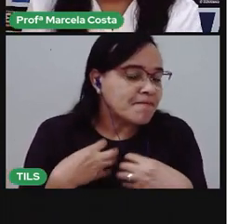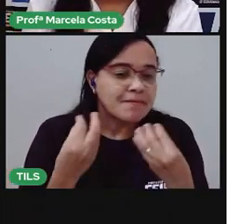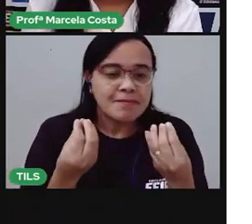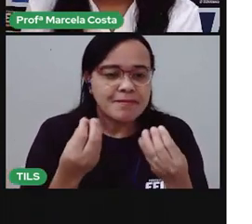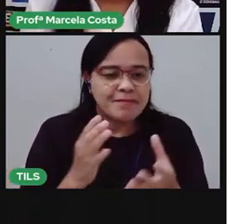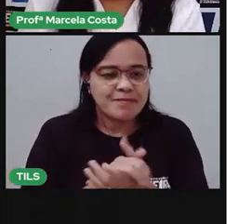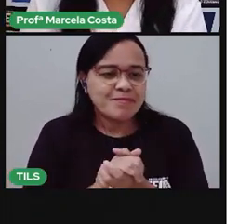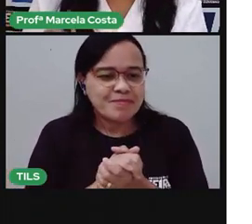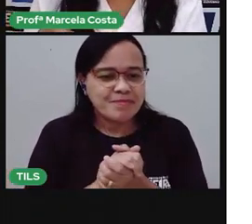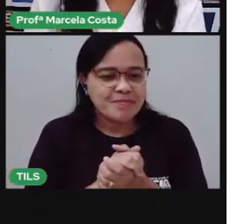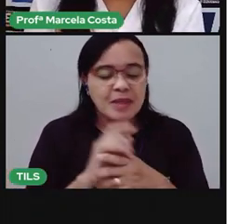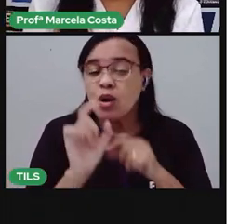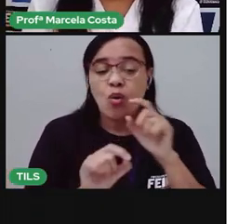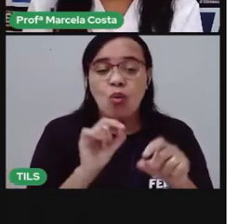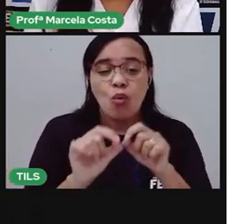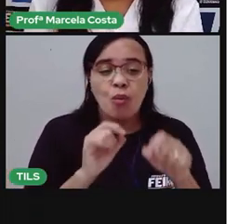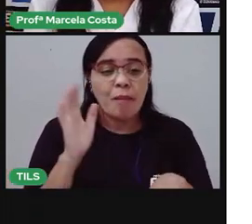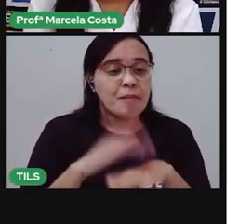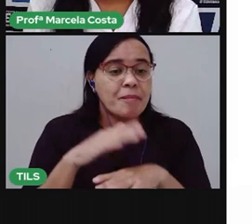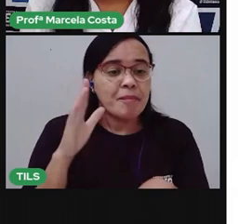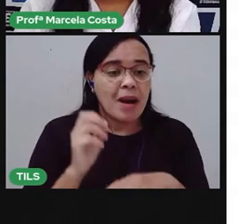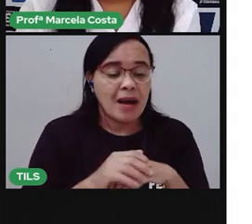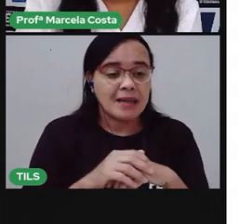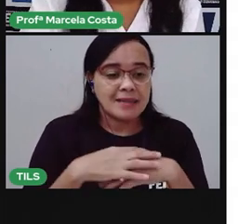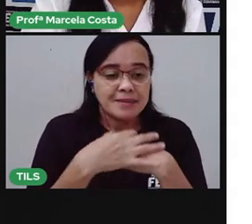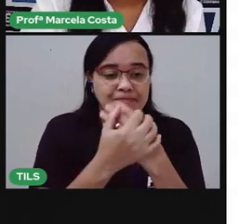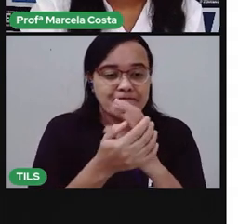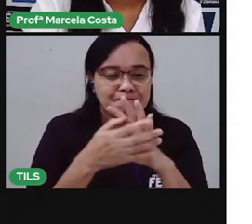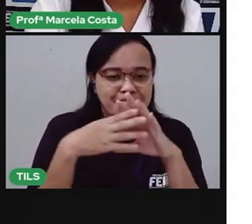O que é mais macio?